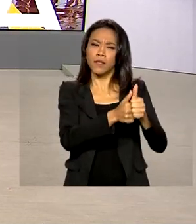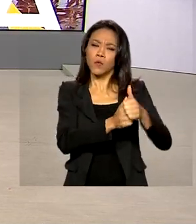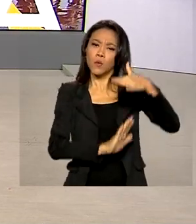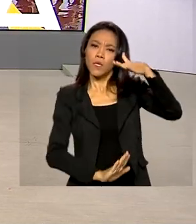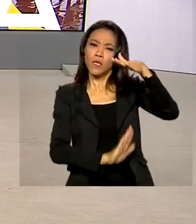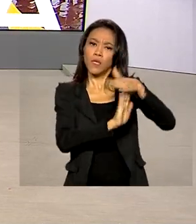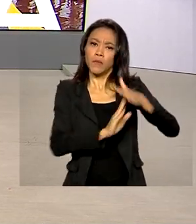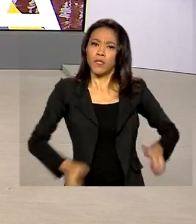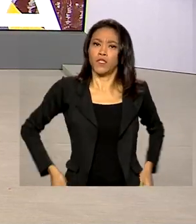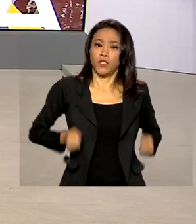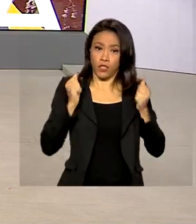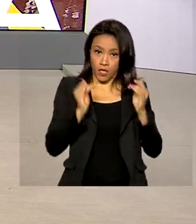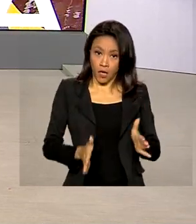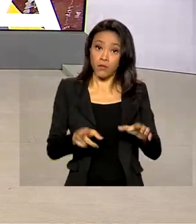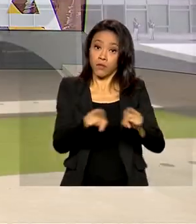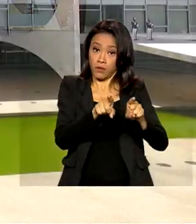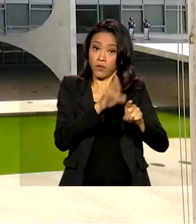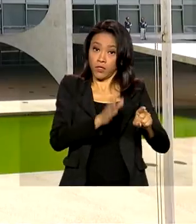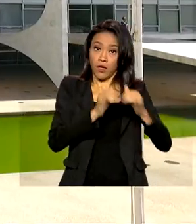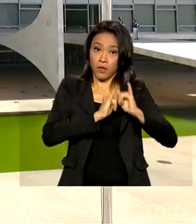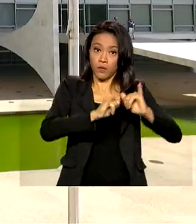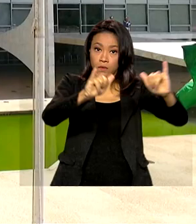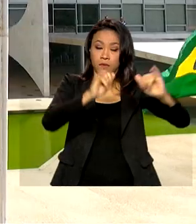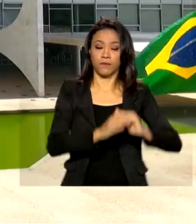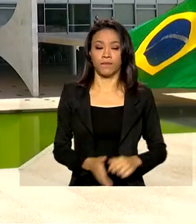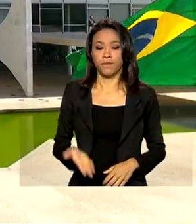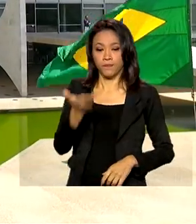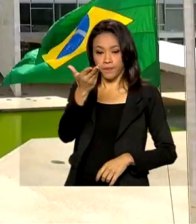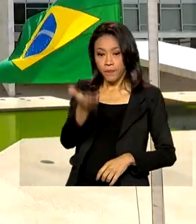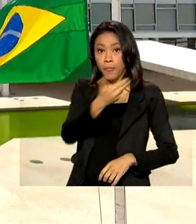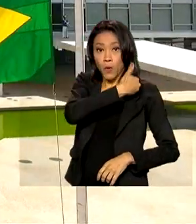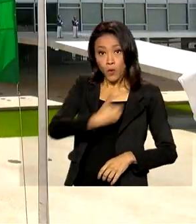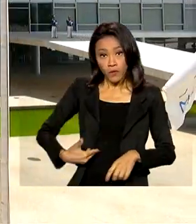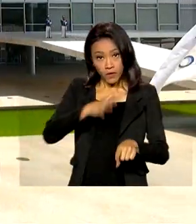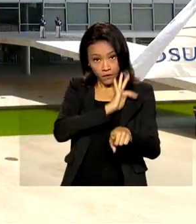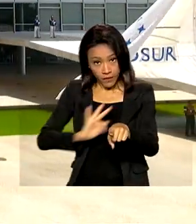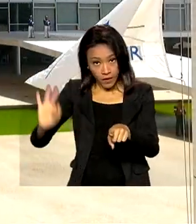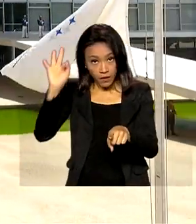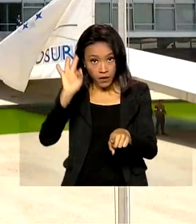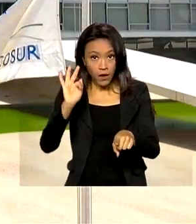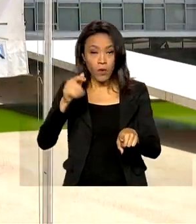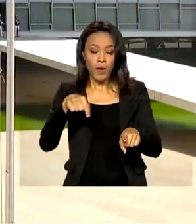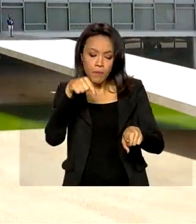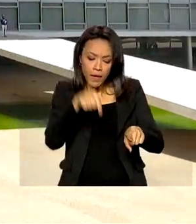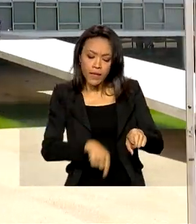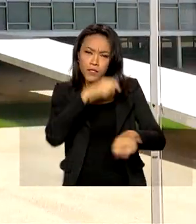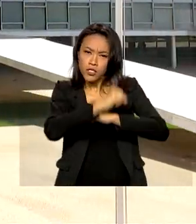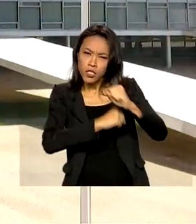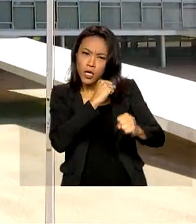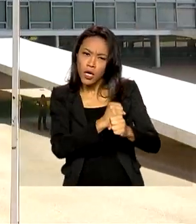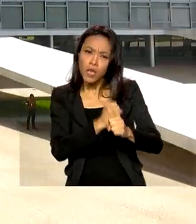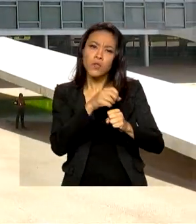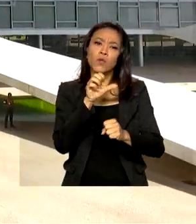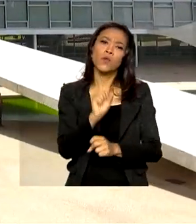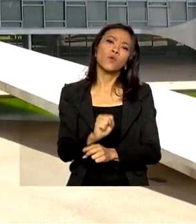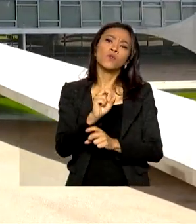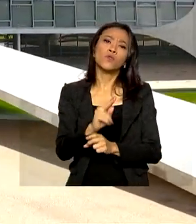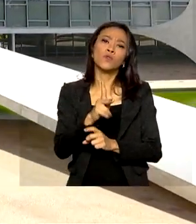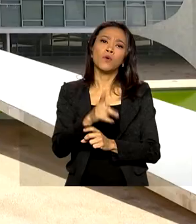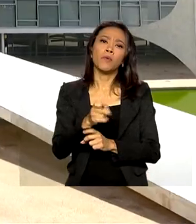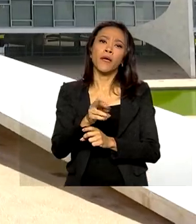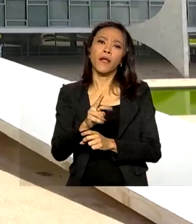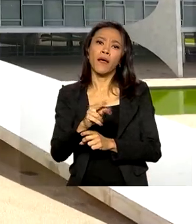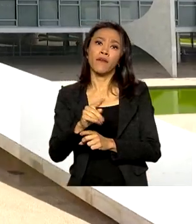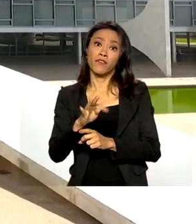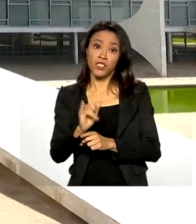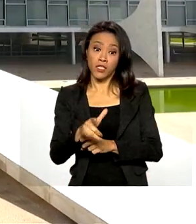gastos também foi anunciado. O governo federal prevê para este ano um superávit primário de R$ 13,5